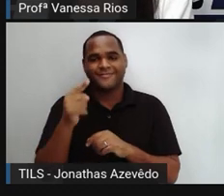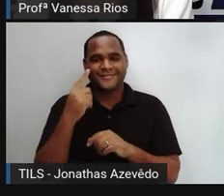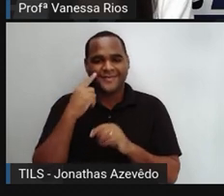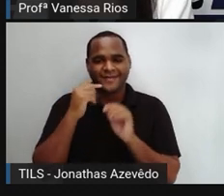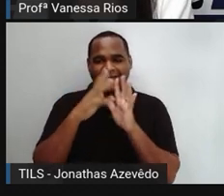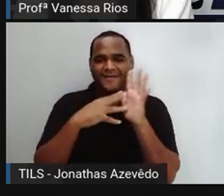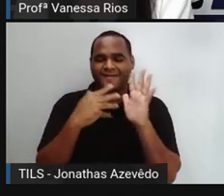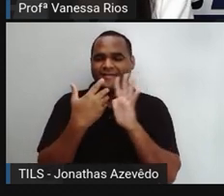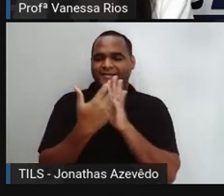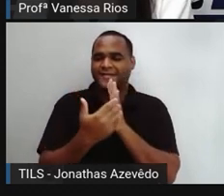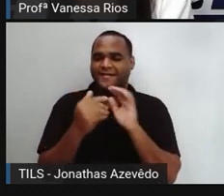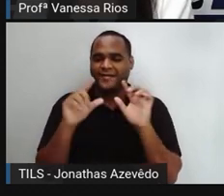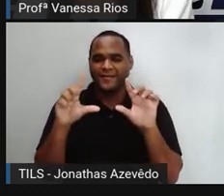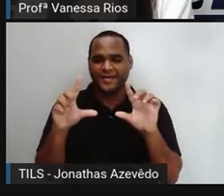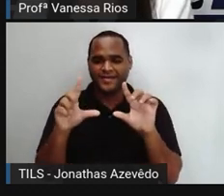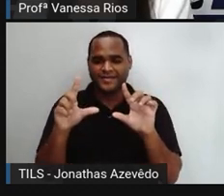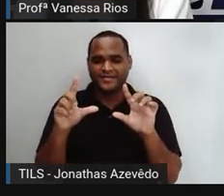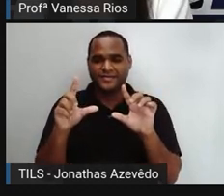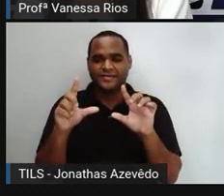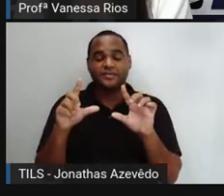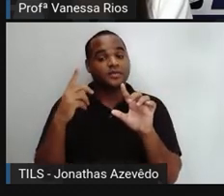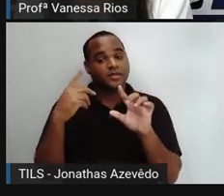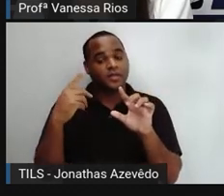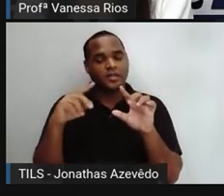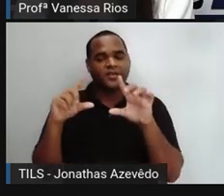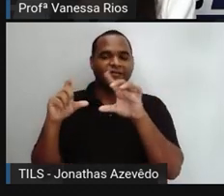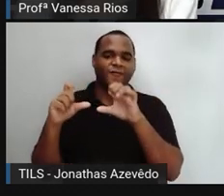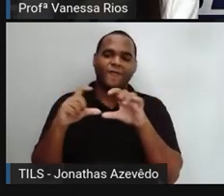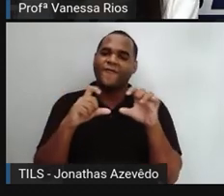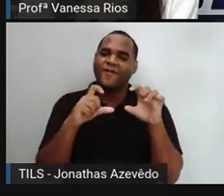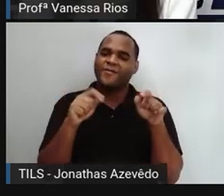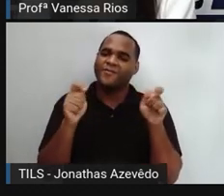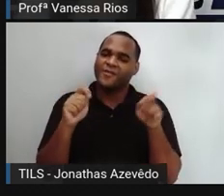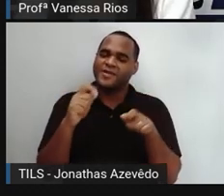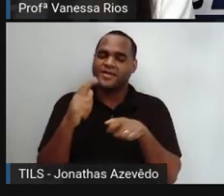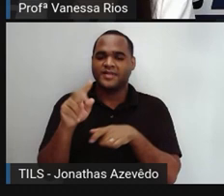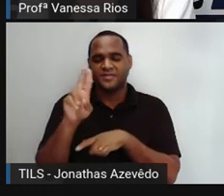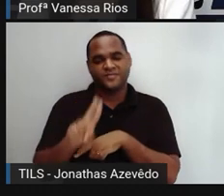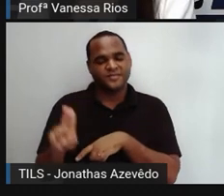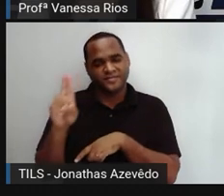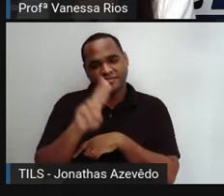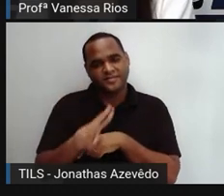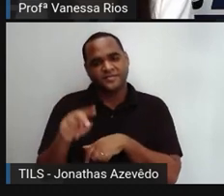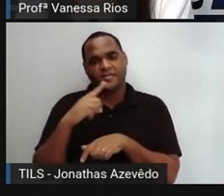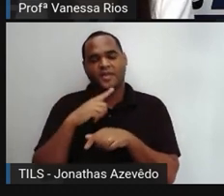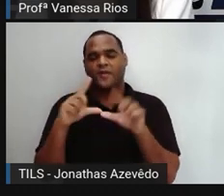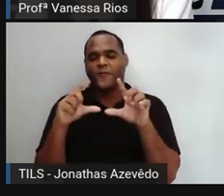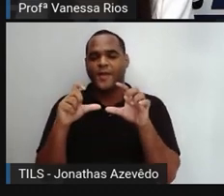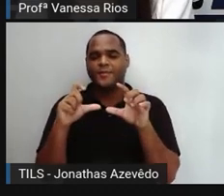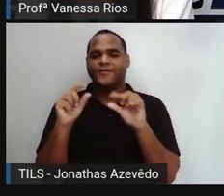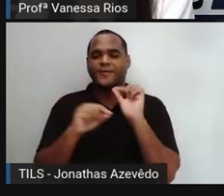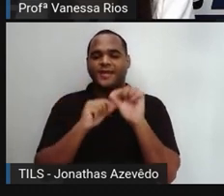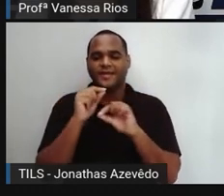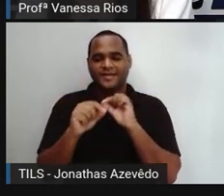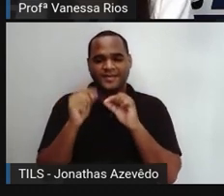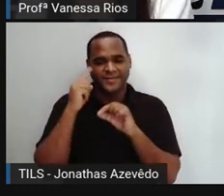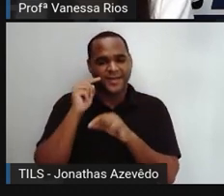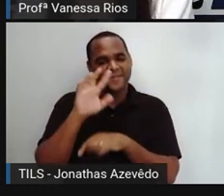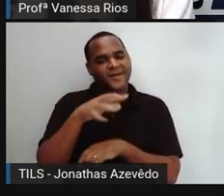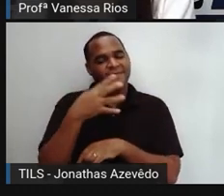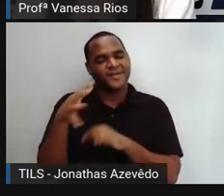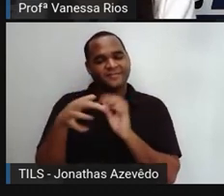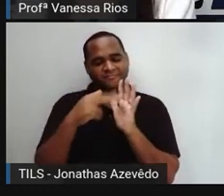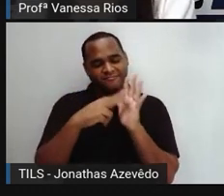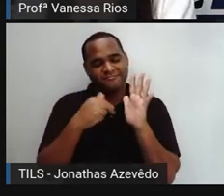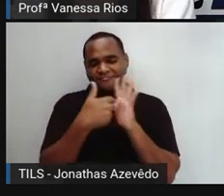Existe um quadrante, né, utilizado pelos fotógrafos, que utilizam aí a imagem, parecida a imagem do jogo da velha,